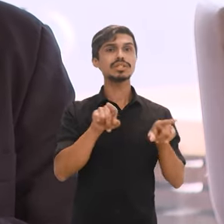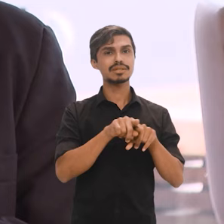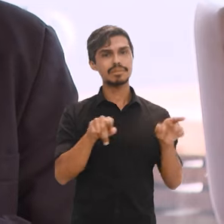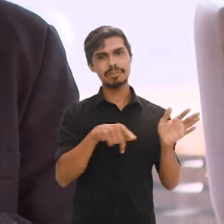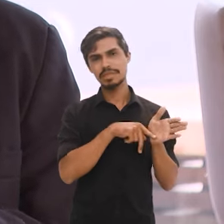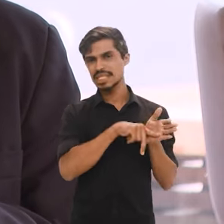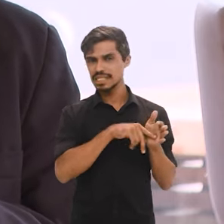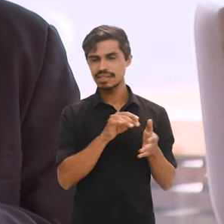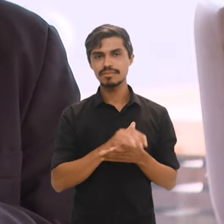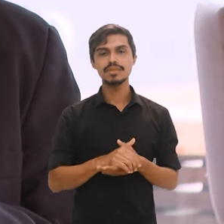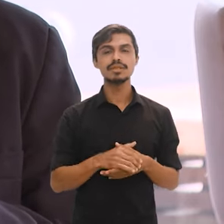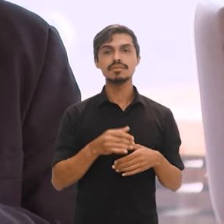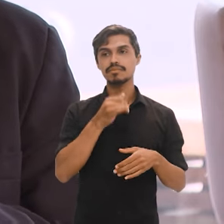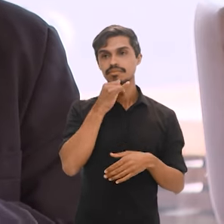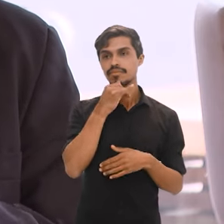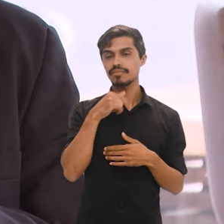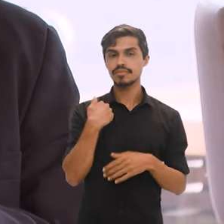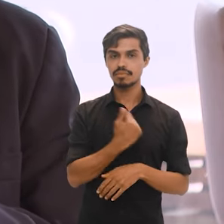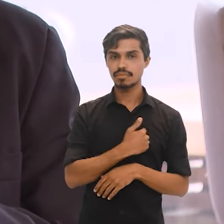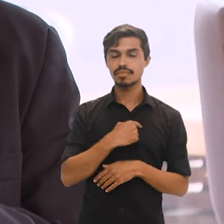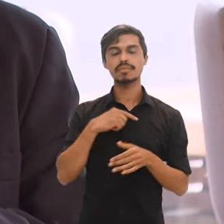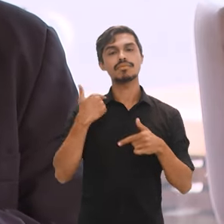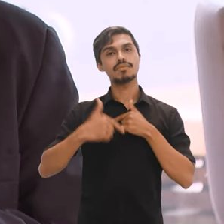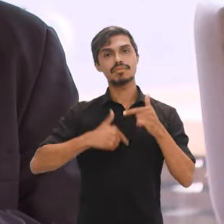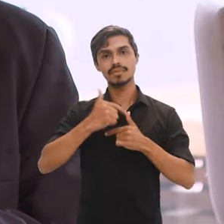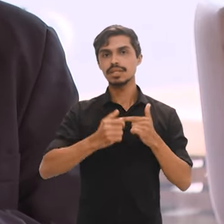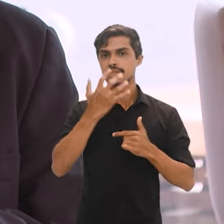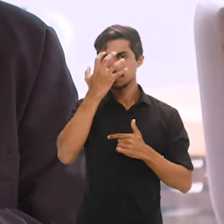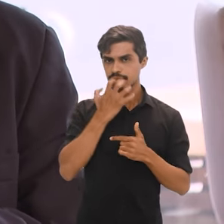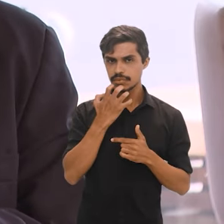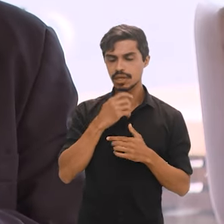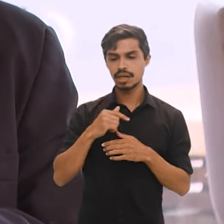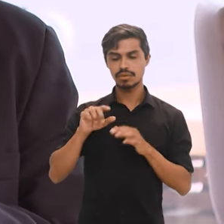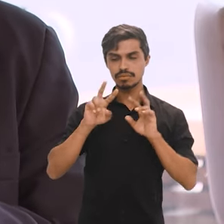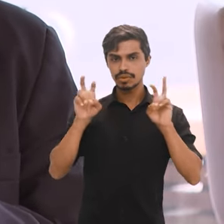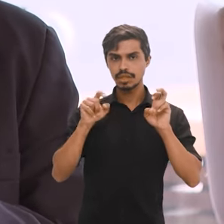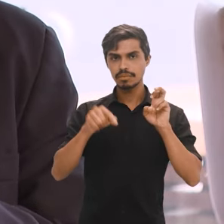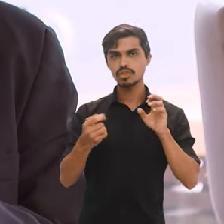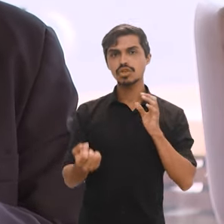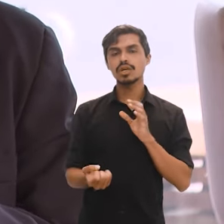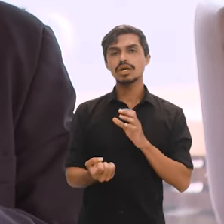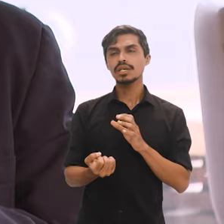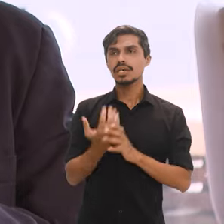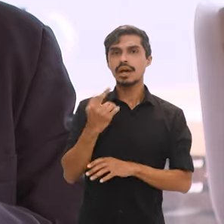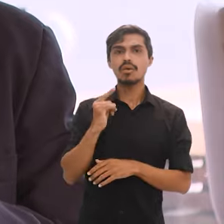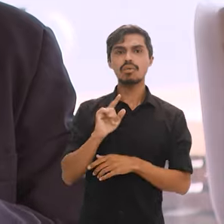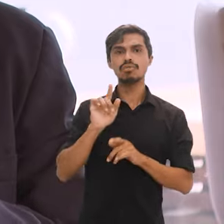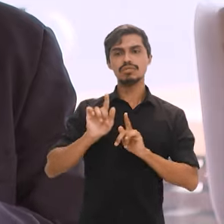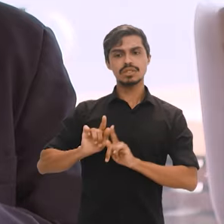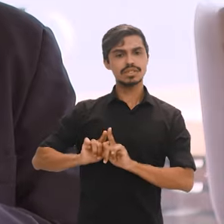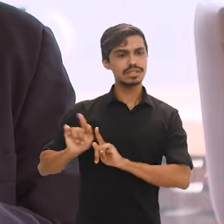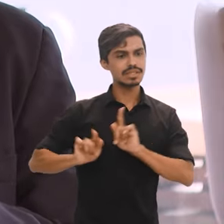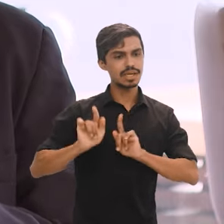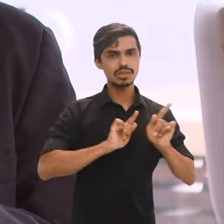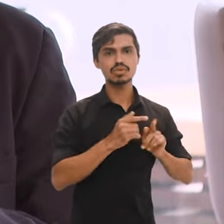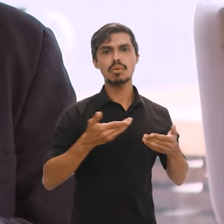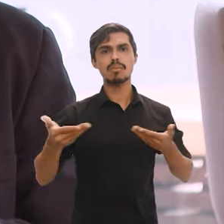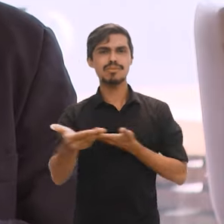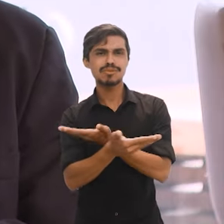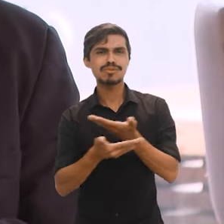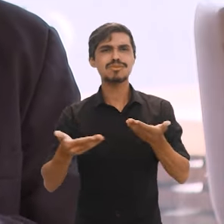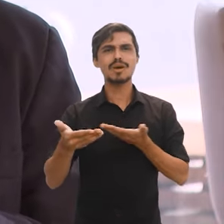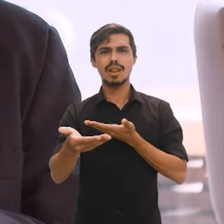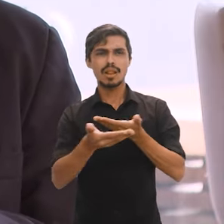Então, por exemplo, o que nós poderíamos, estamos trabalhando seriamente em relação à construção de um censo dinâmico, que ele pudesse, na verdade,